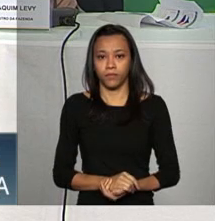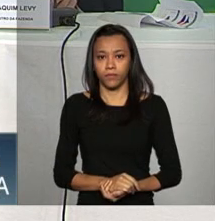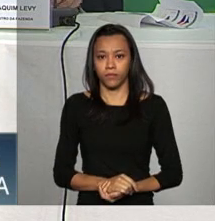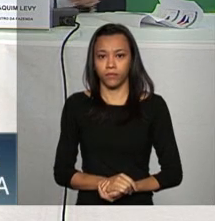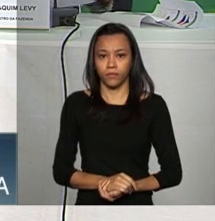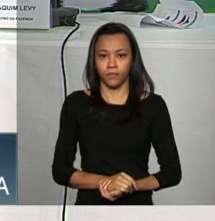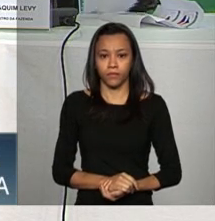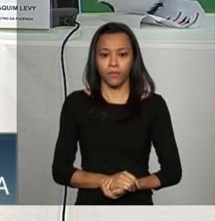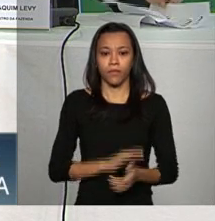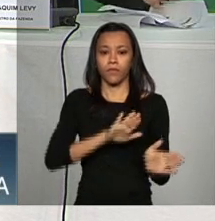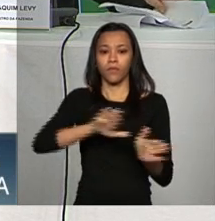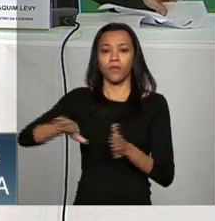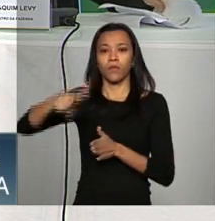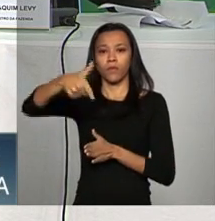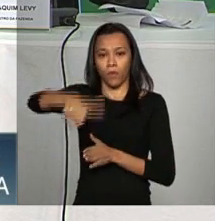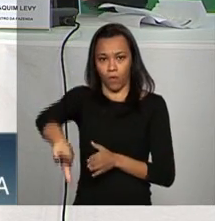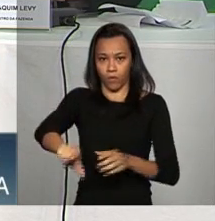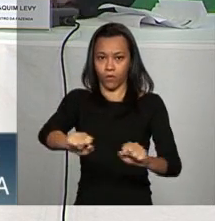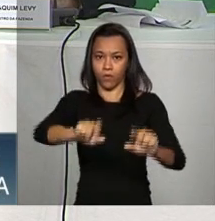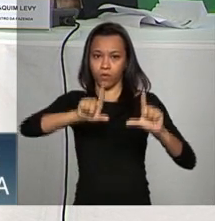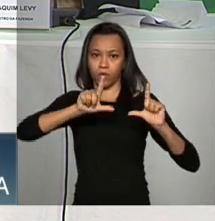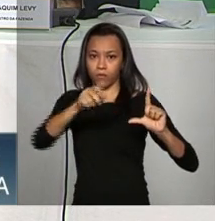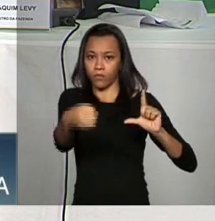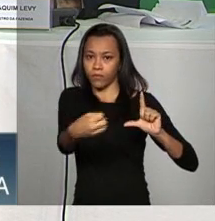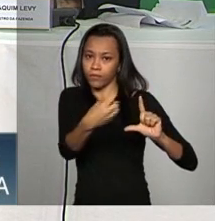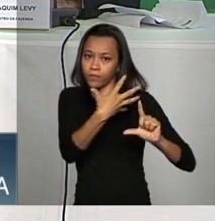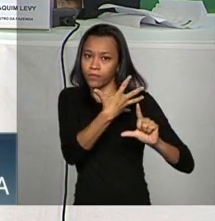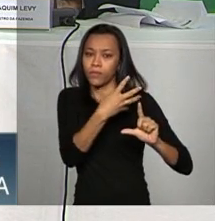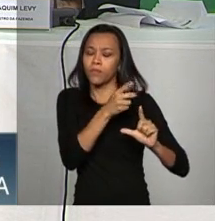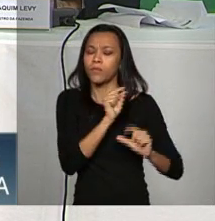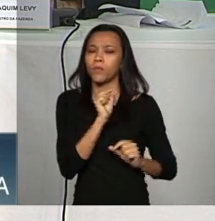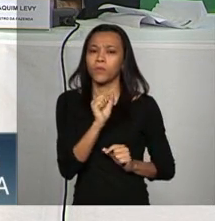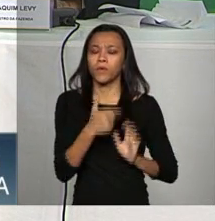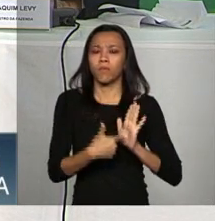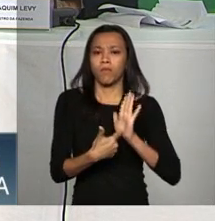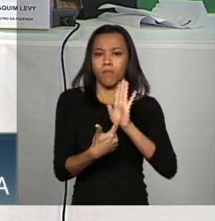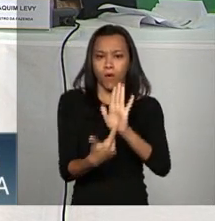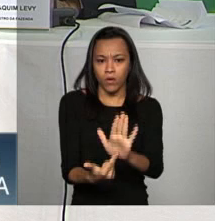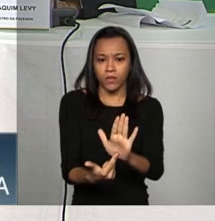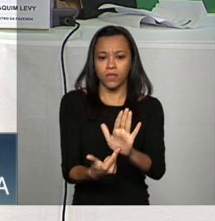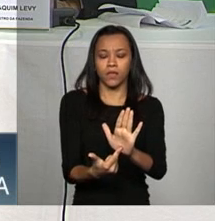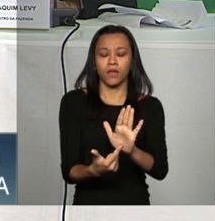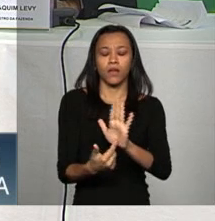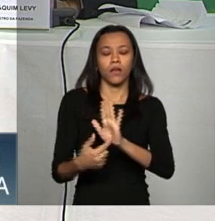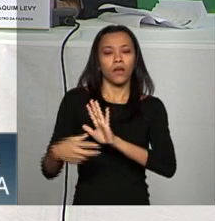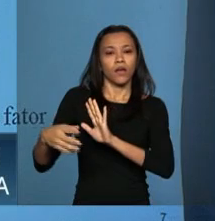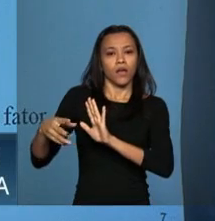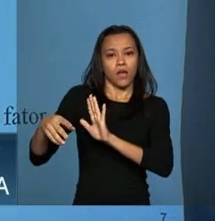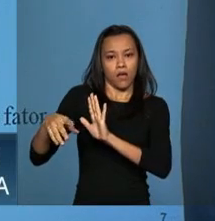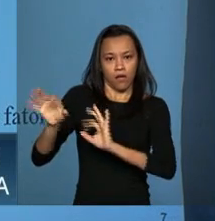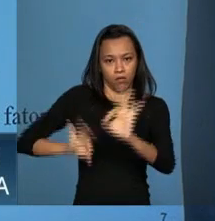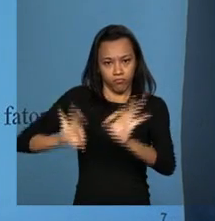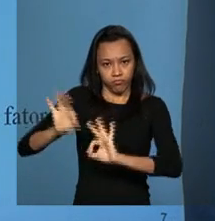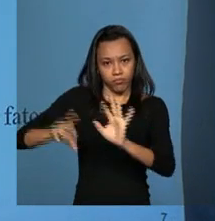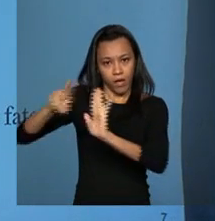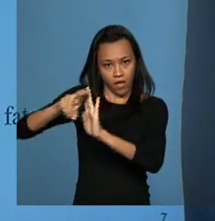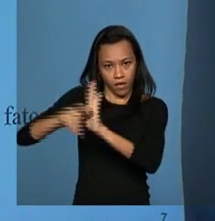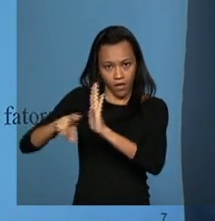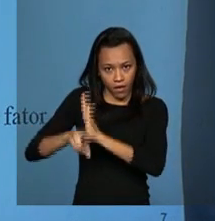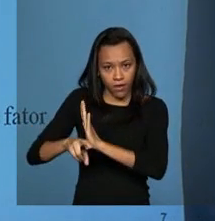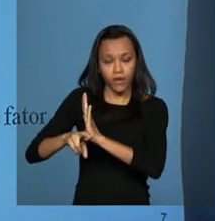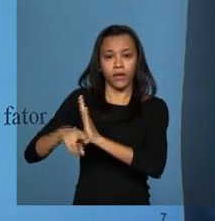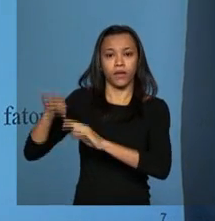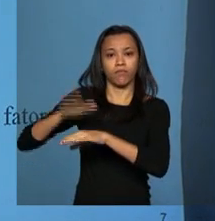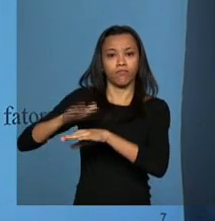O próximo slide nos traz aqui uma medida que a presidenta tomou considerando